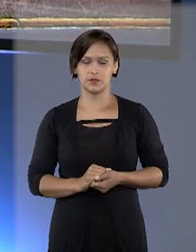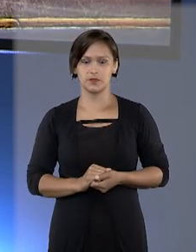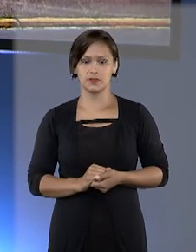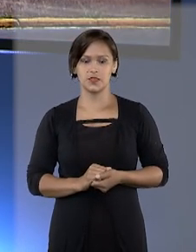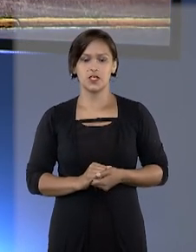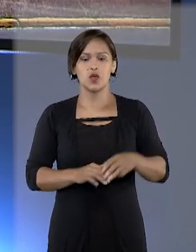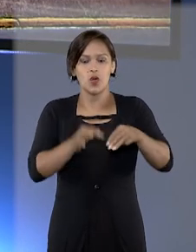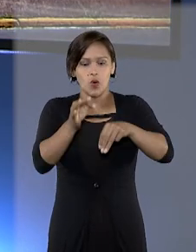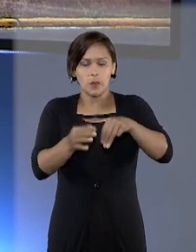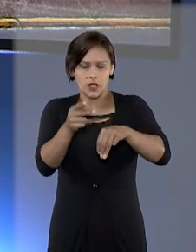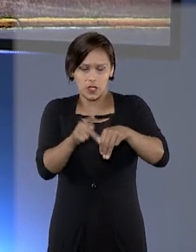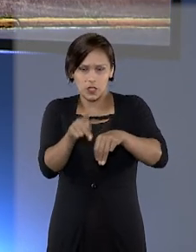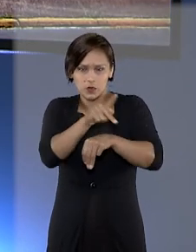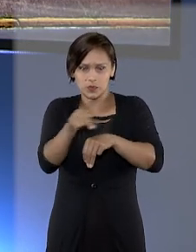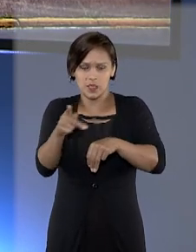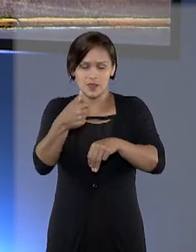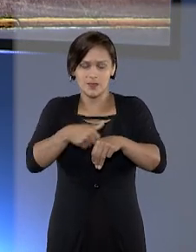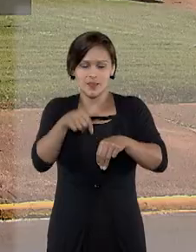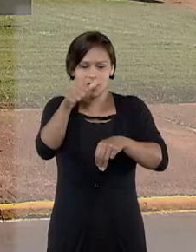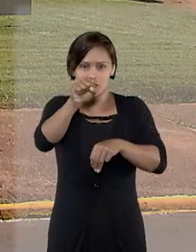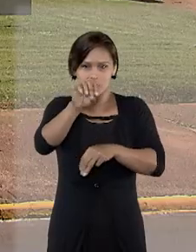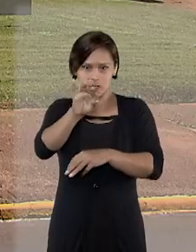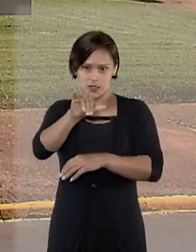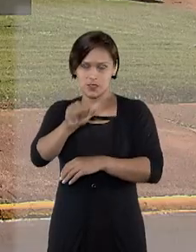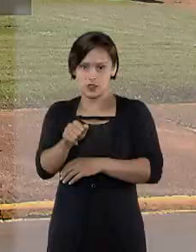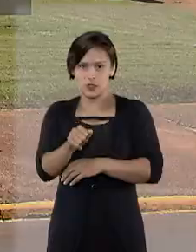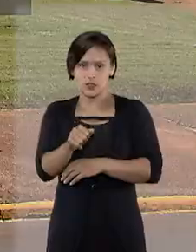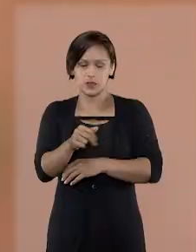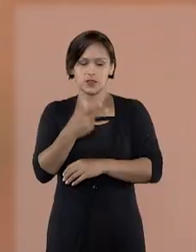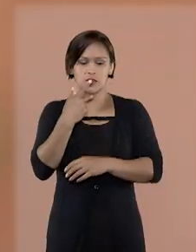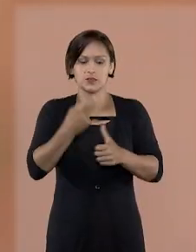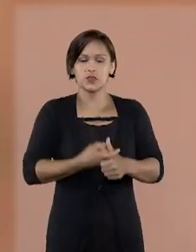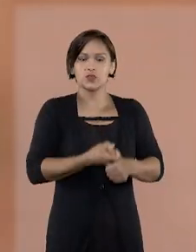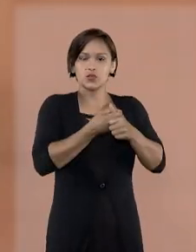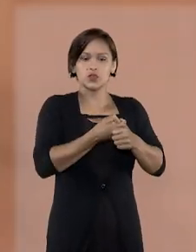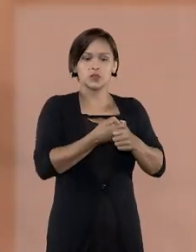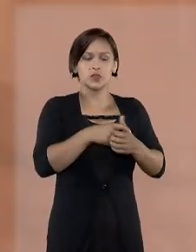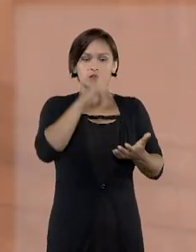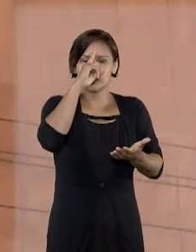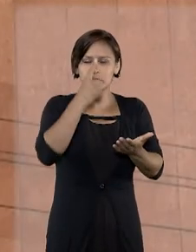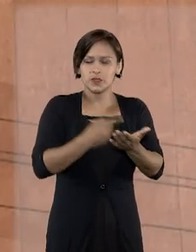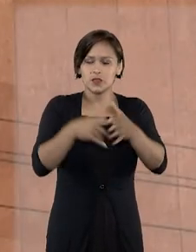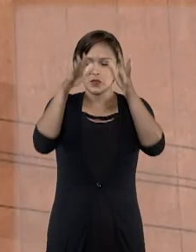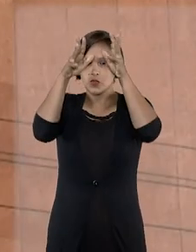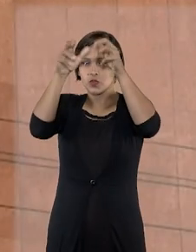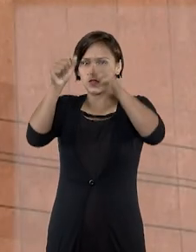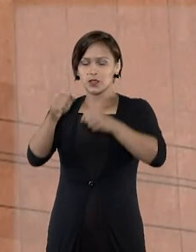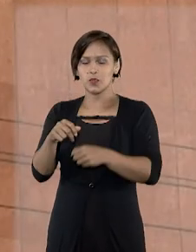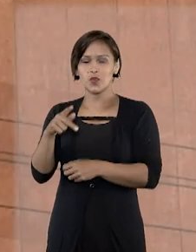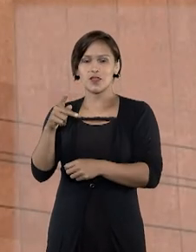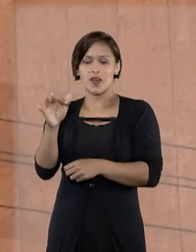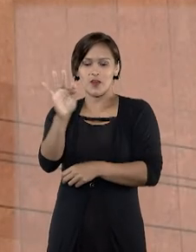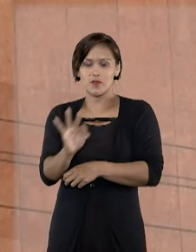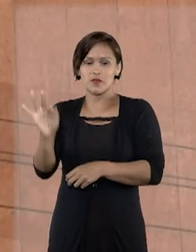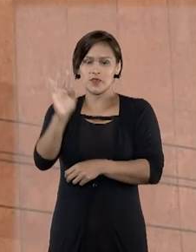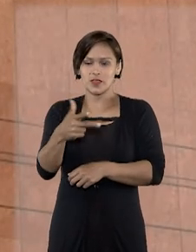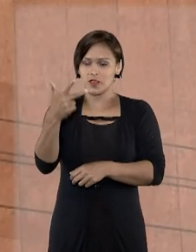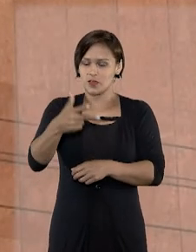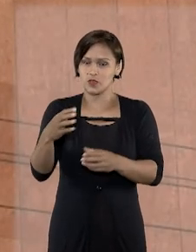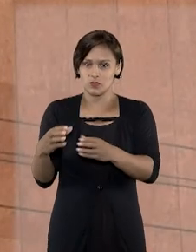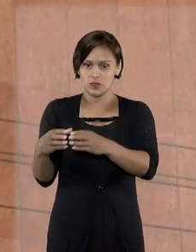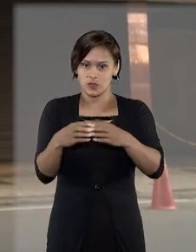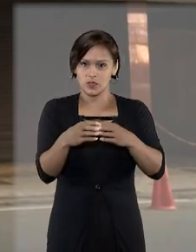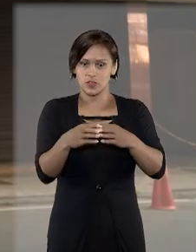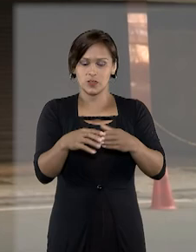O ministro Humberto Martins, presidente do STJ, suspendeu a decisão do Tribunal Regional Federal da Segunda